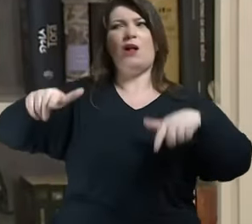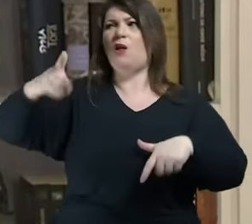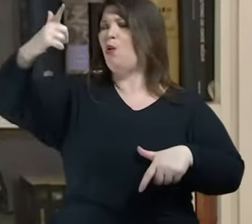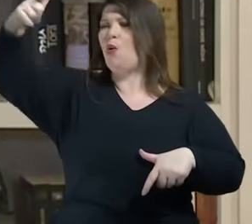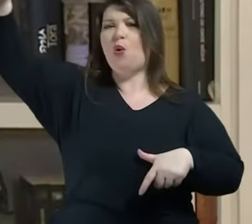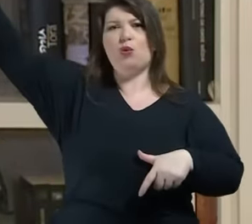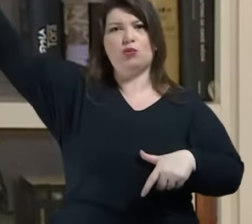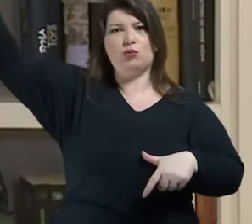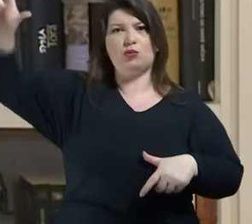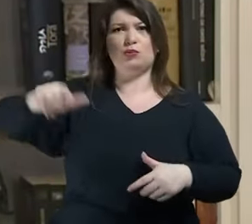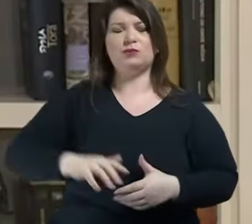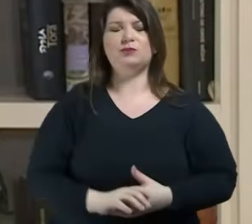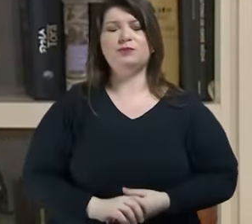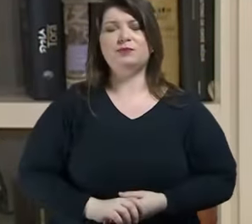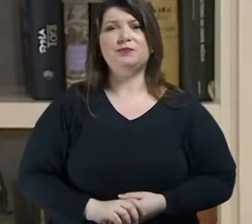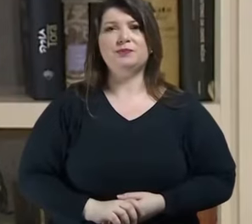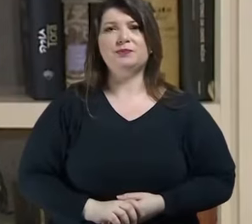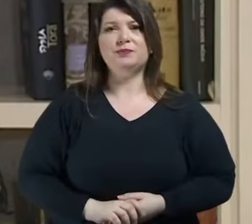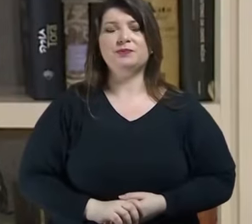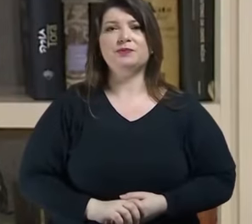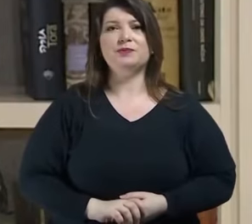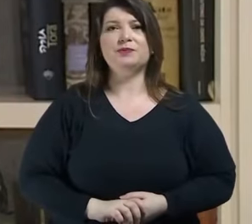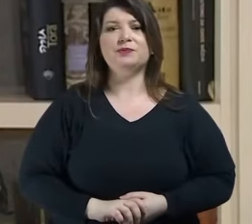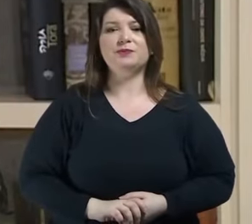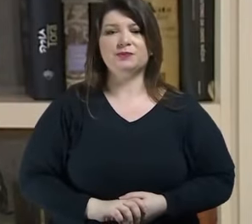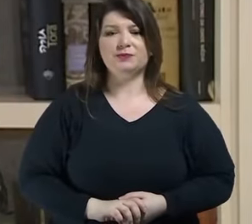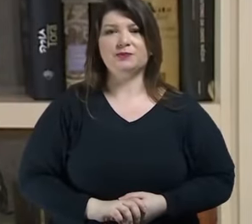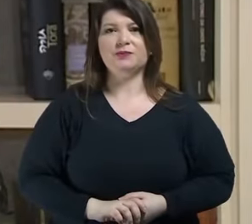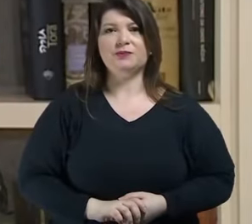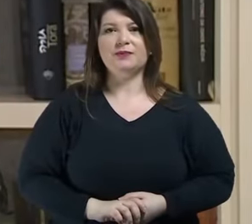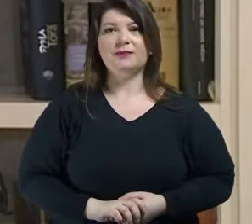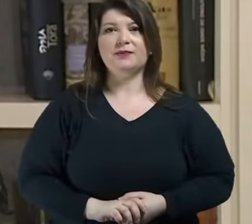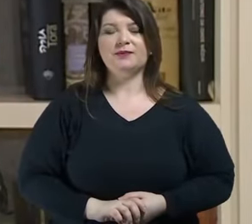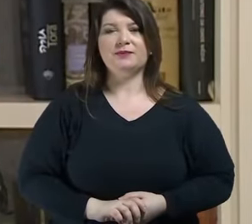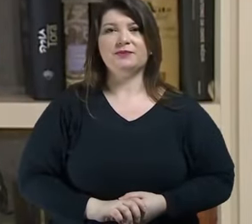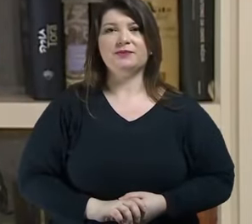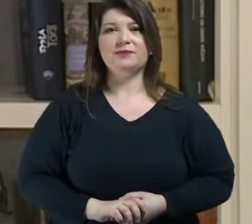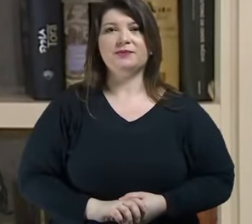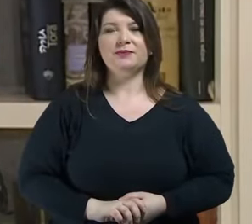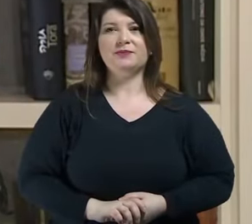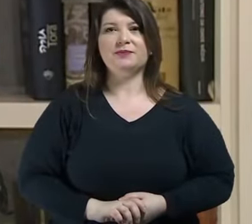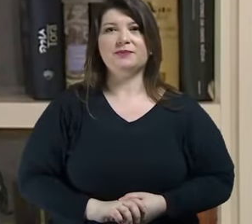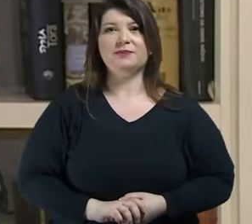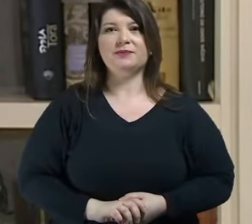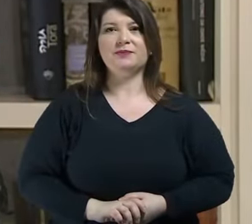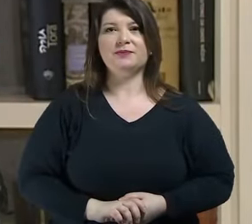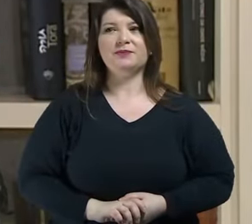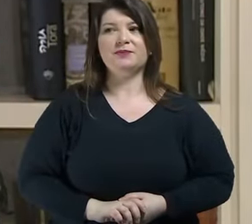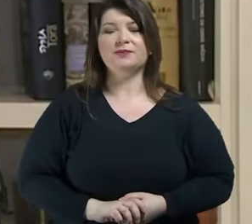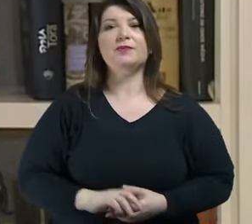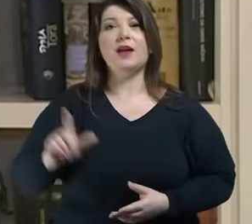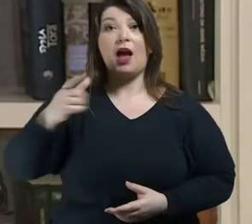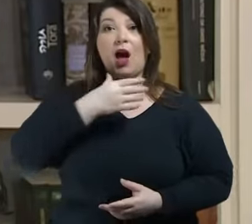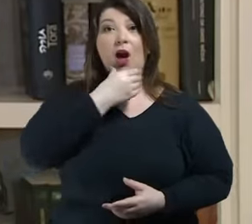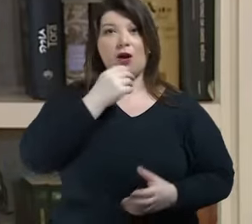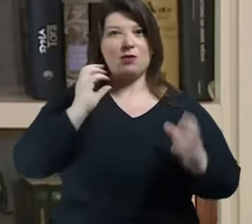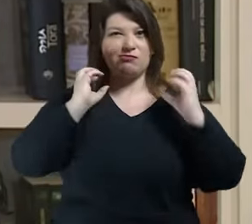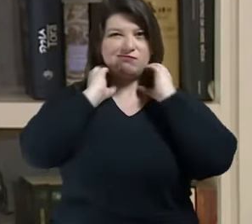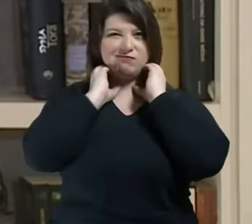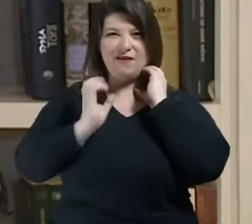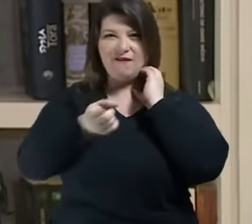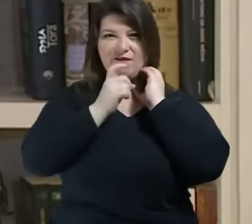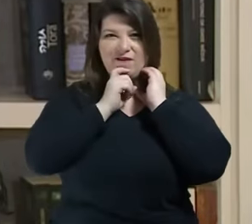norte geográfico ou magnético na época em que Mary Shelley escreveu isso a criatura vai para o extremo norte